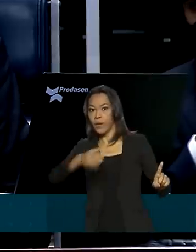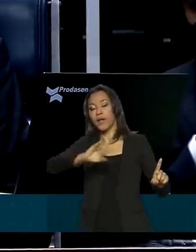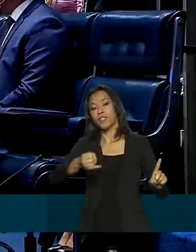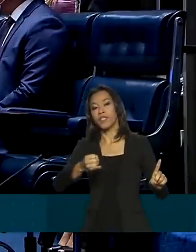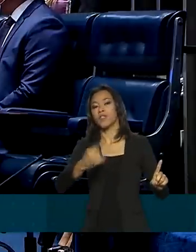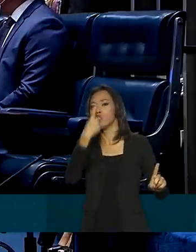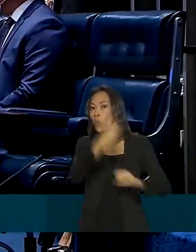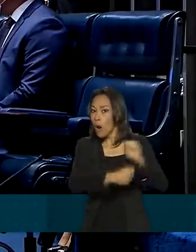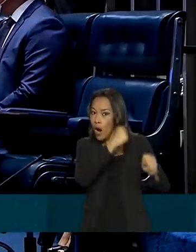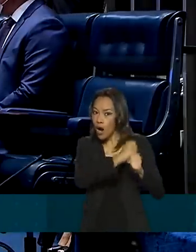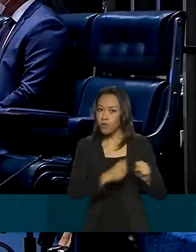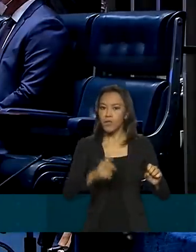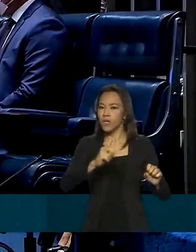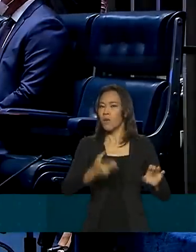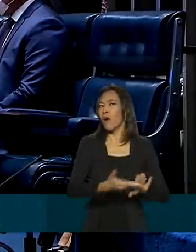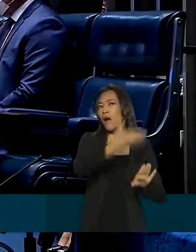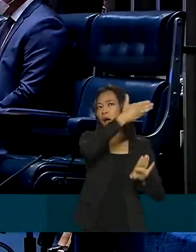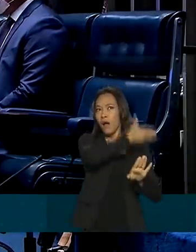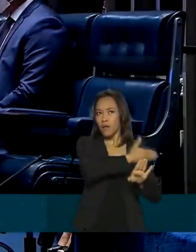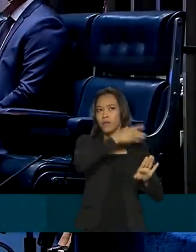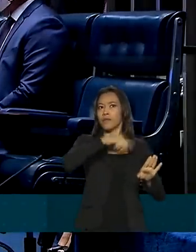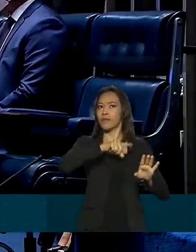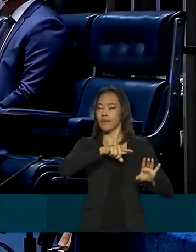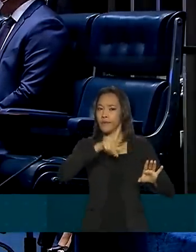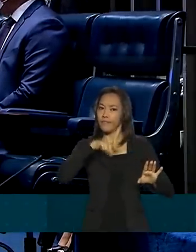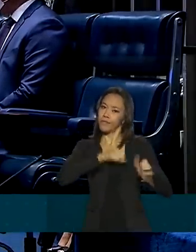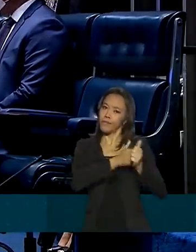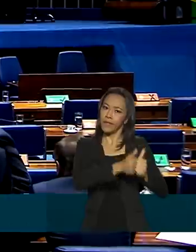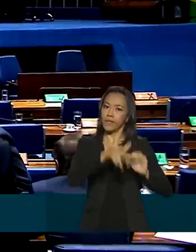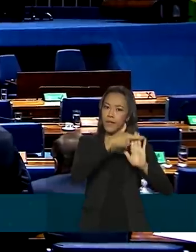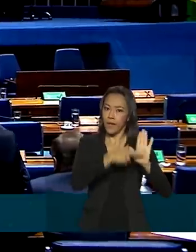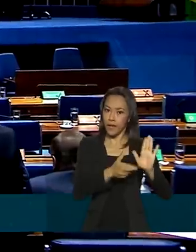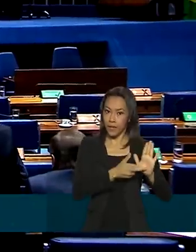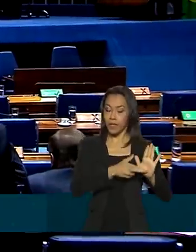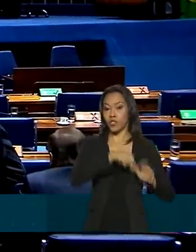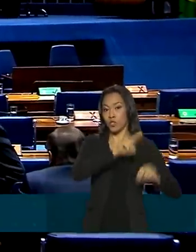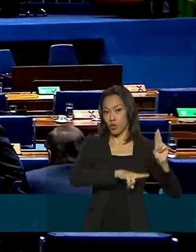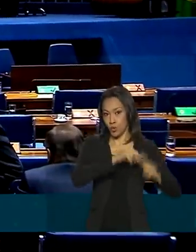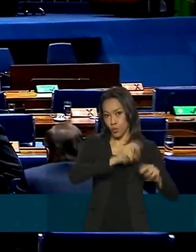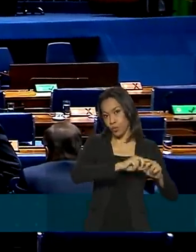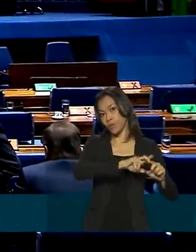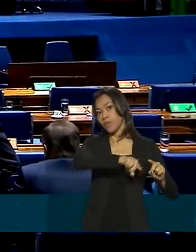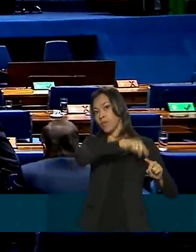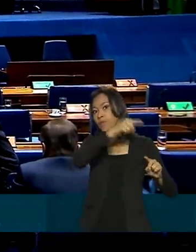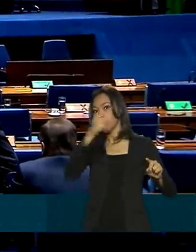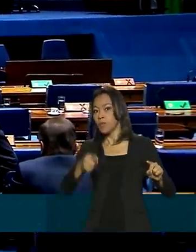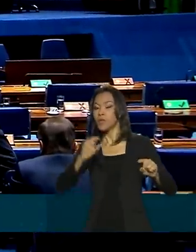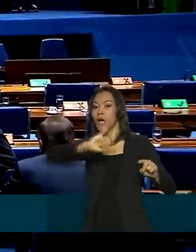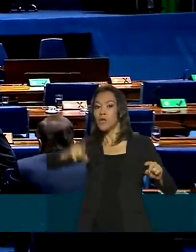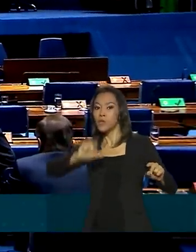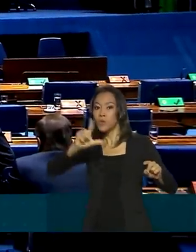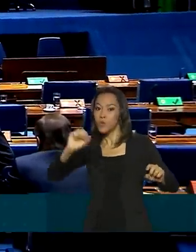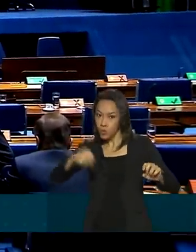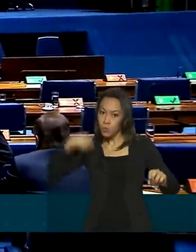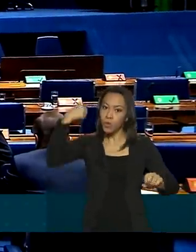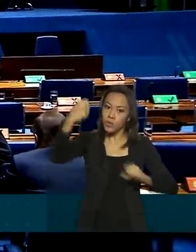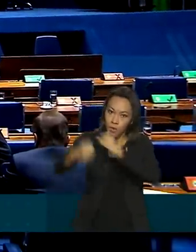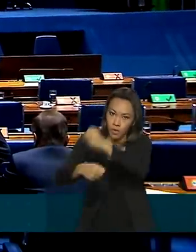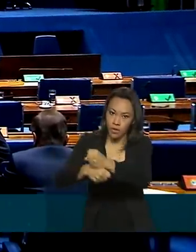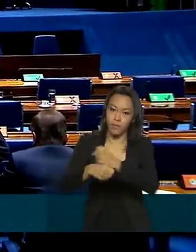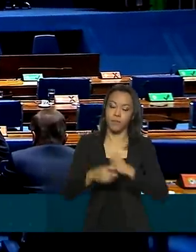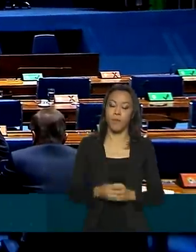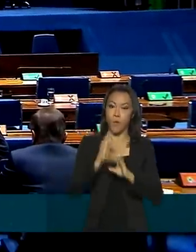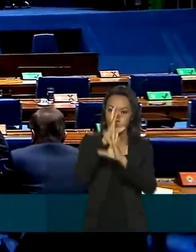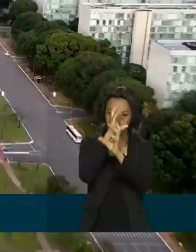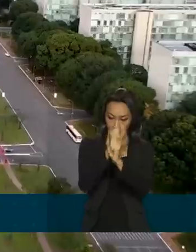como funcionava, que considerava a variação de julho de um ano a junho do ano seguinte. Segundo cálculos da equipe econômica,